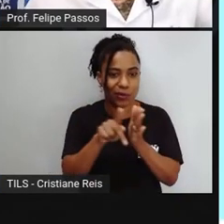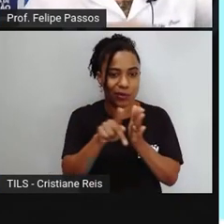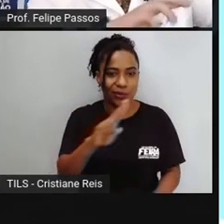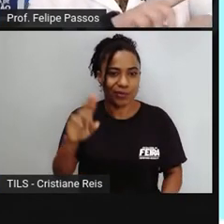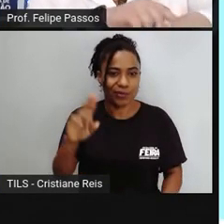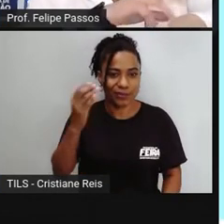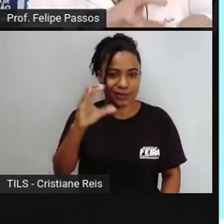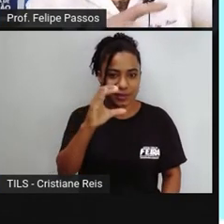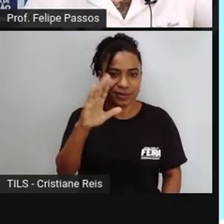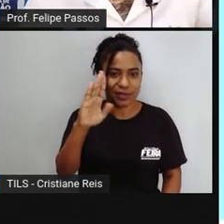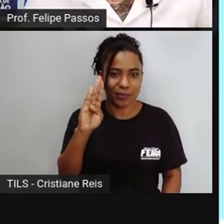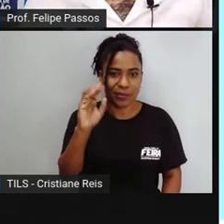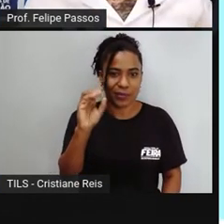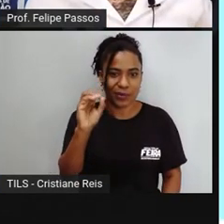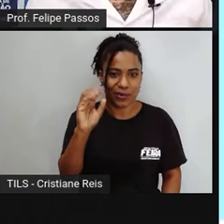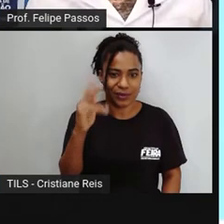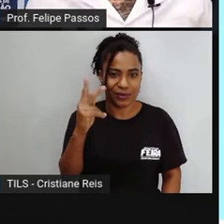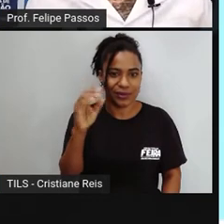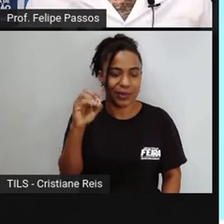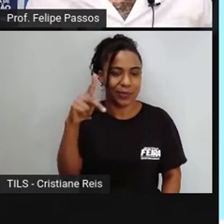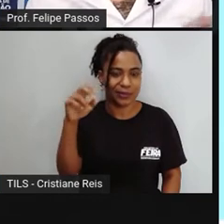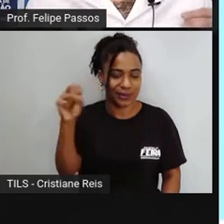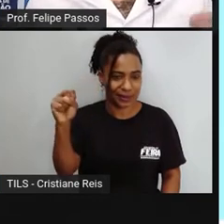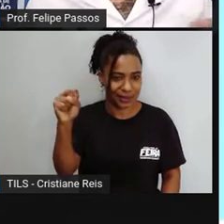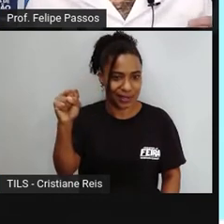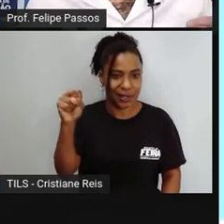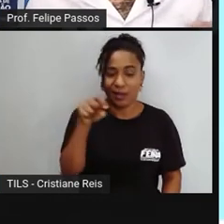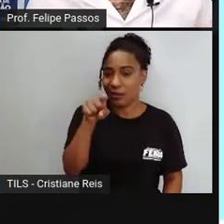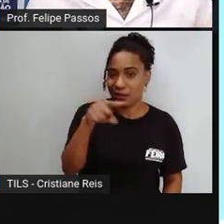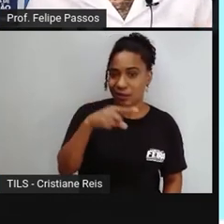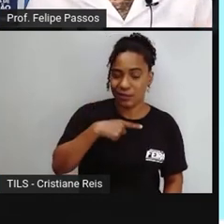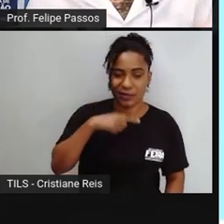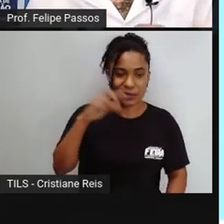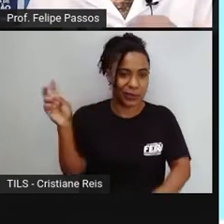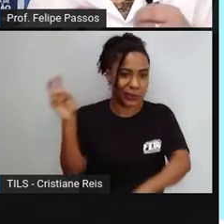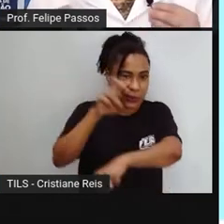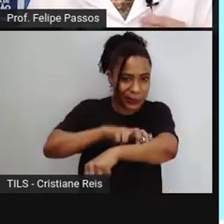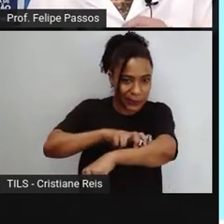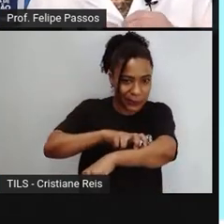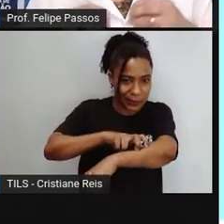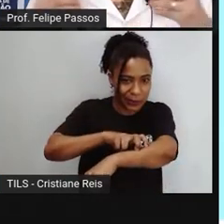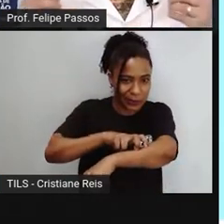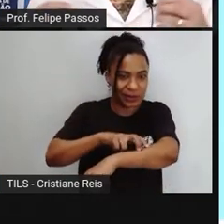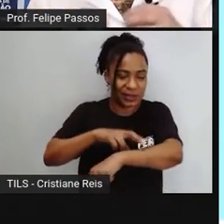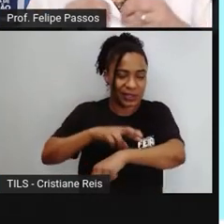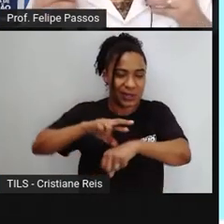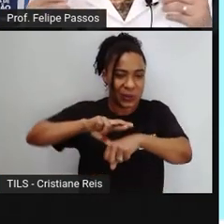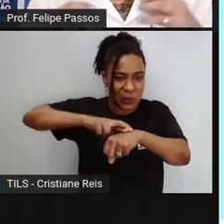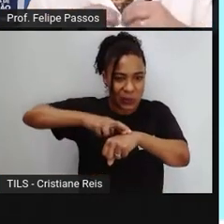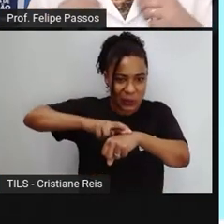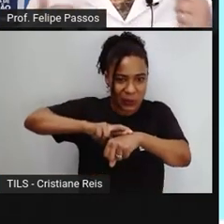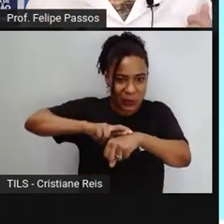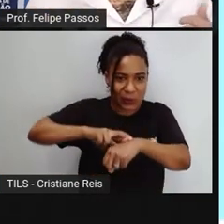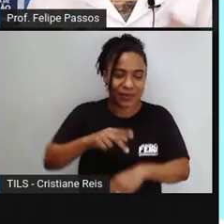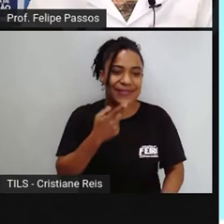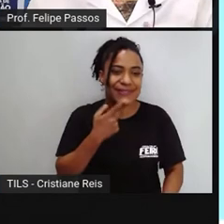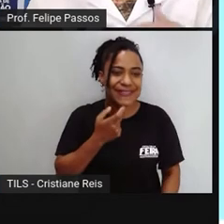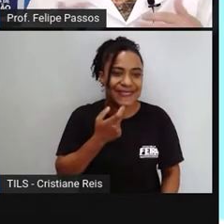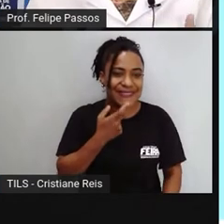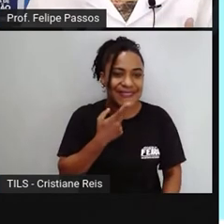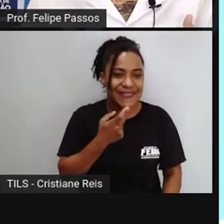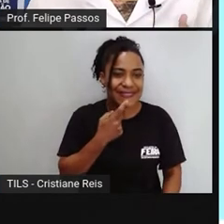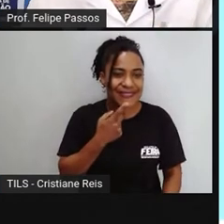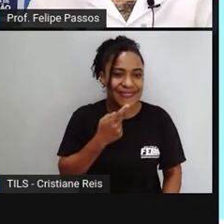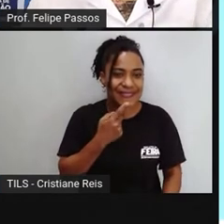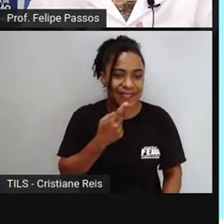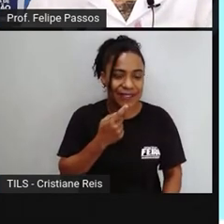inchaço, o lugar fica roxo. A peçonha vai fazer o sangue ficar bem líquido, bem fluido, e